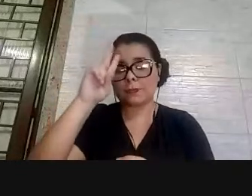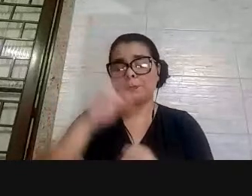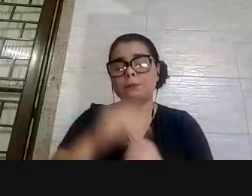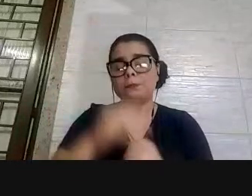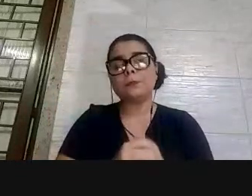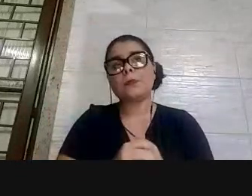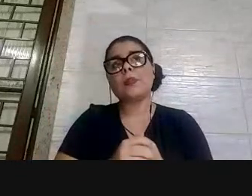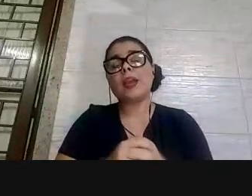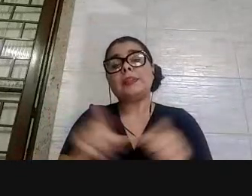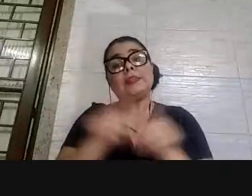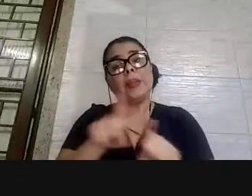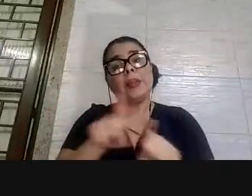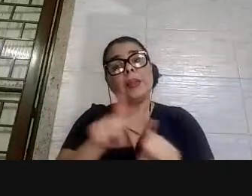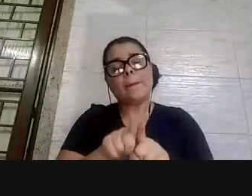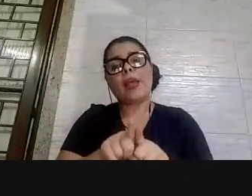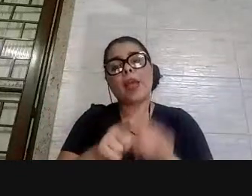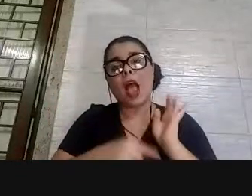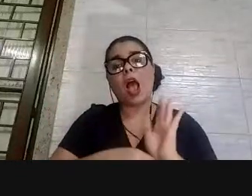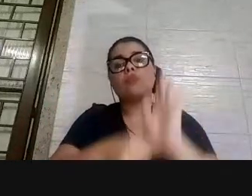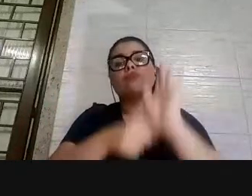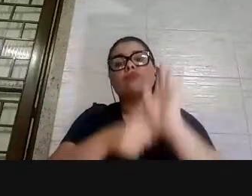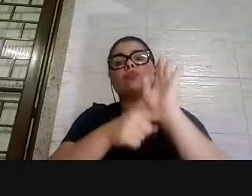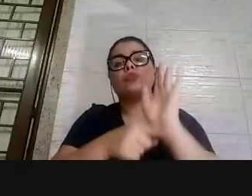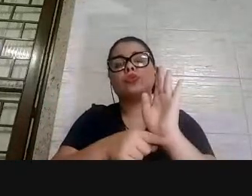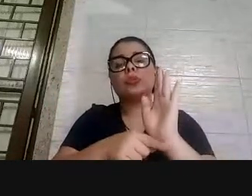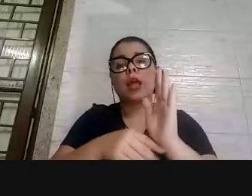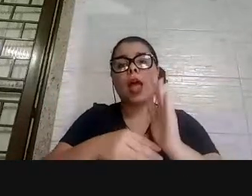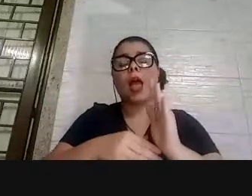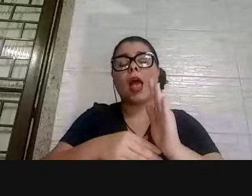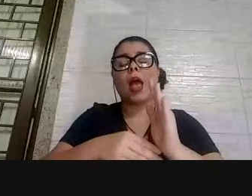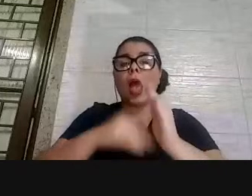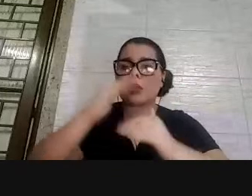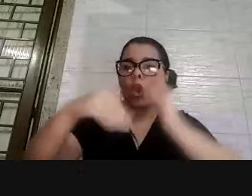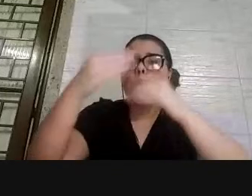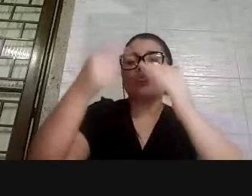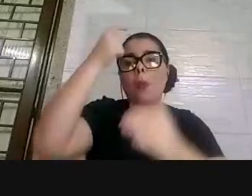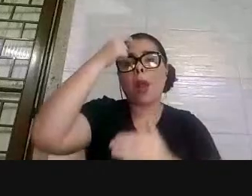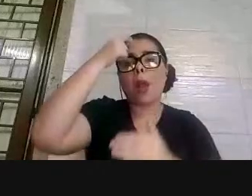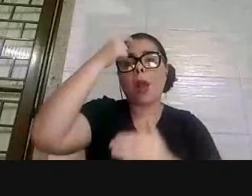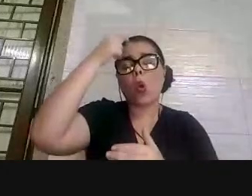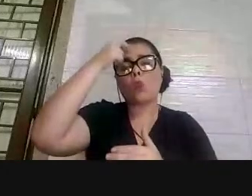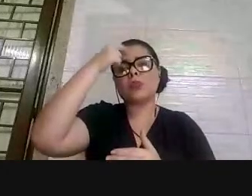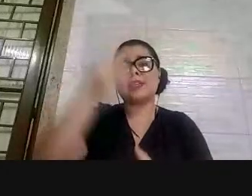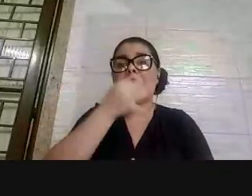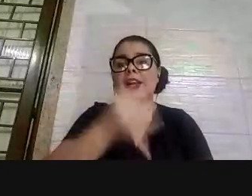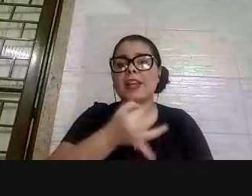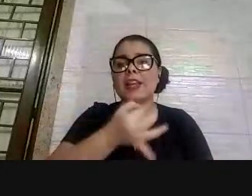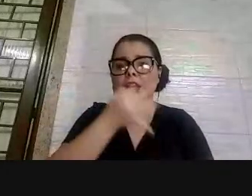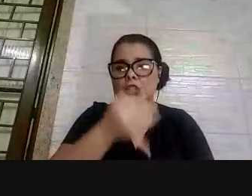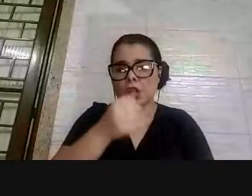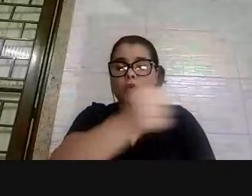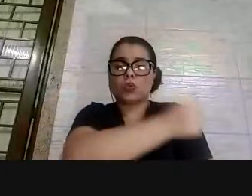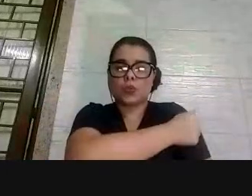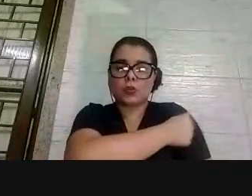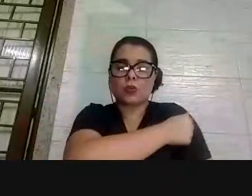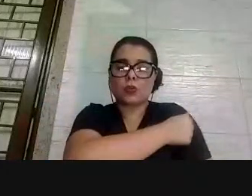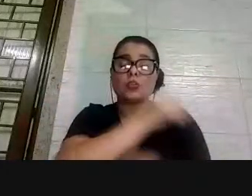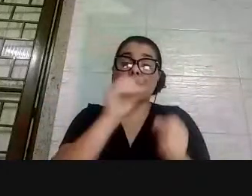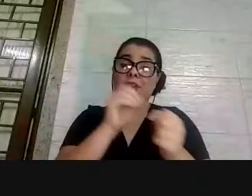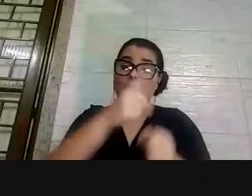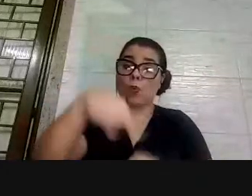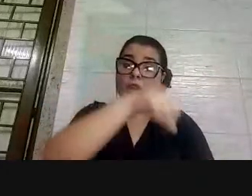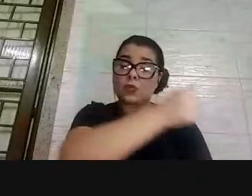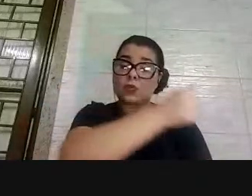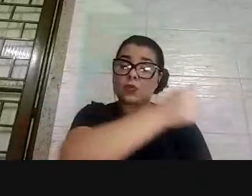Construir a consciência crítica dos alunos, fazer com que os alunos percebam que os direitos não